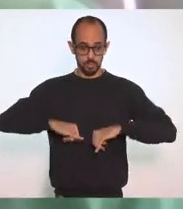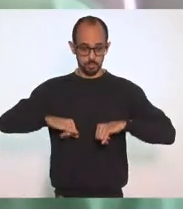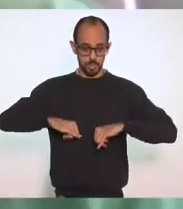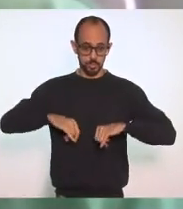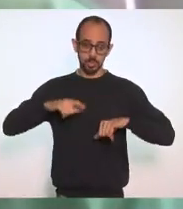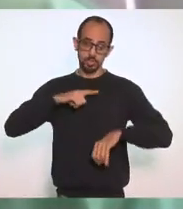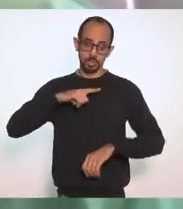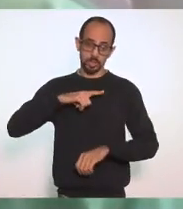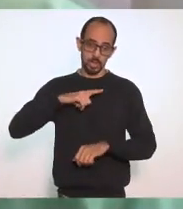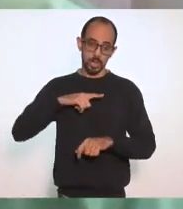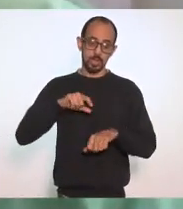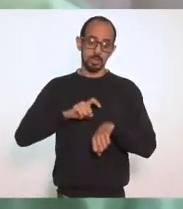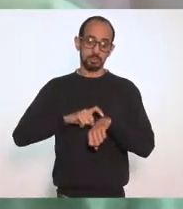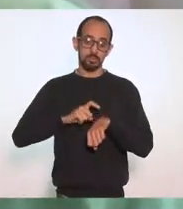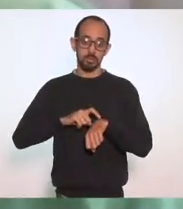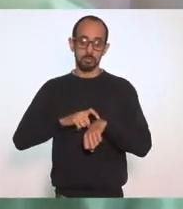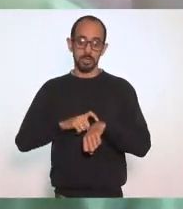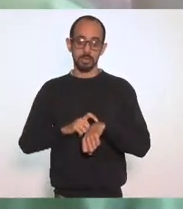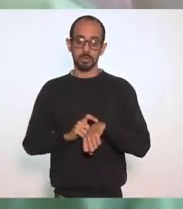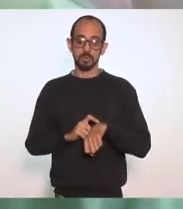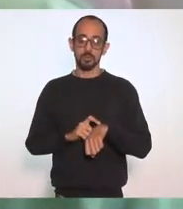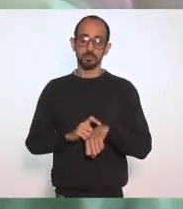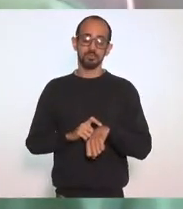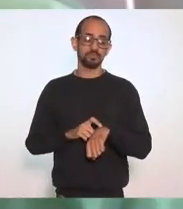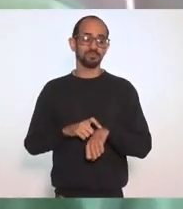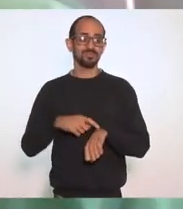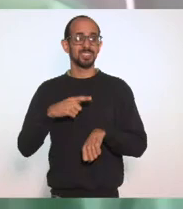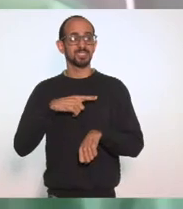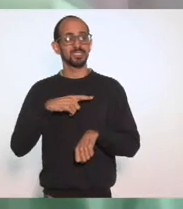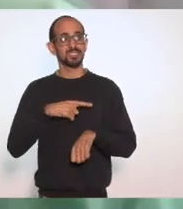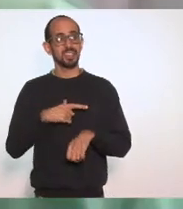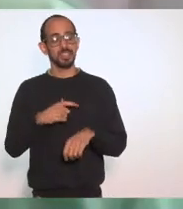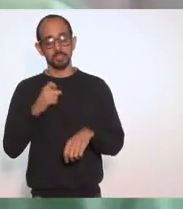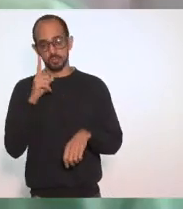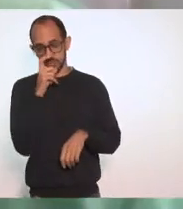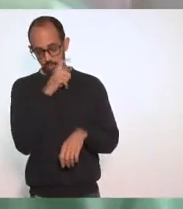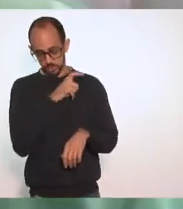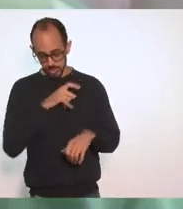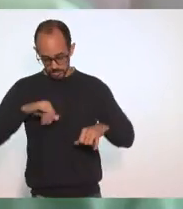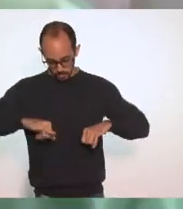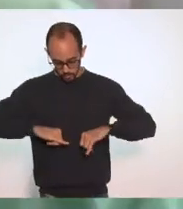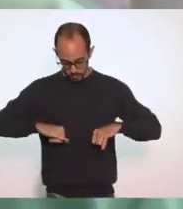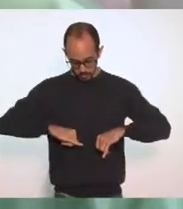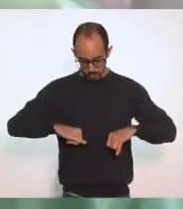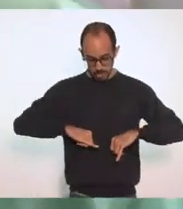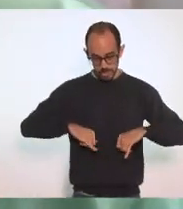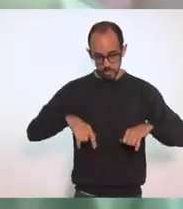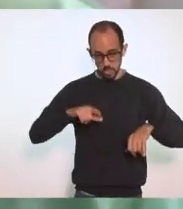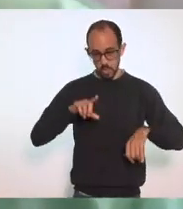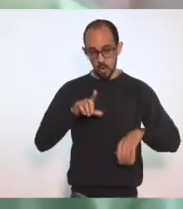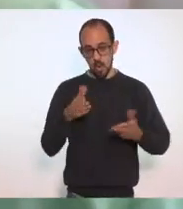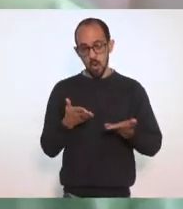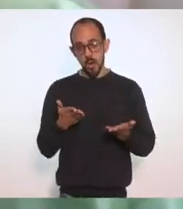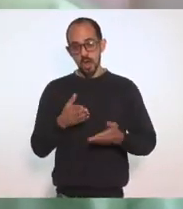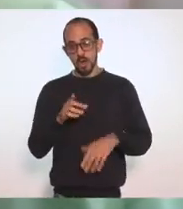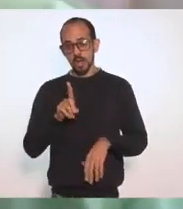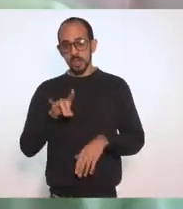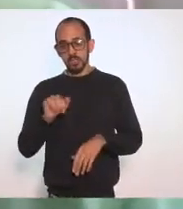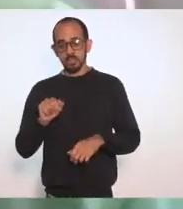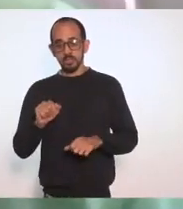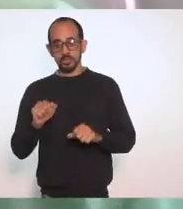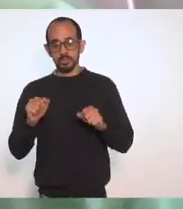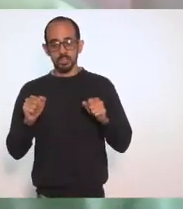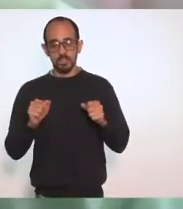Nesse momento Tão restrito E de tanto sofrimento Hoje é um dia Especial de alegria Em